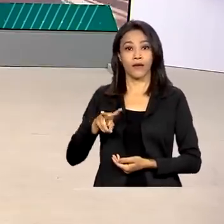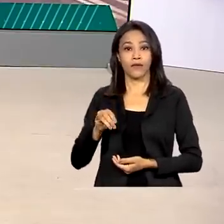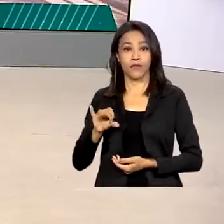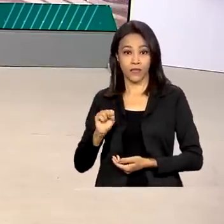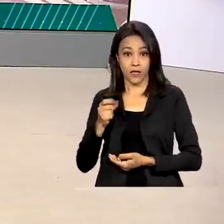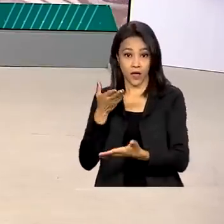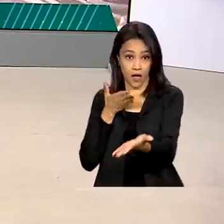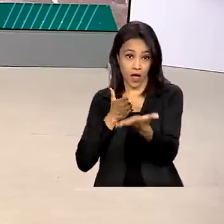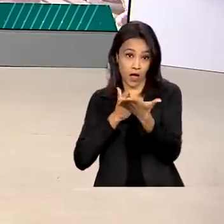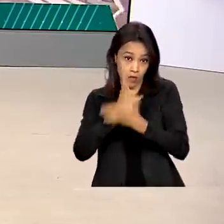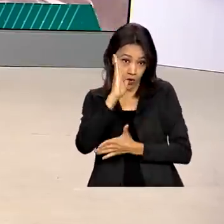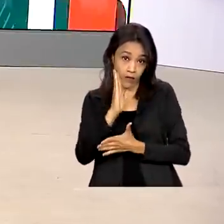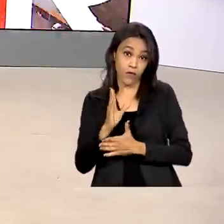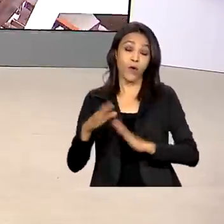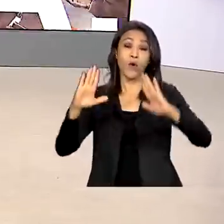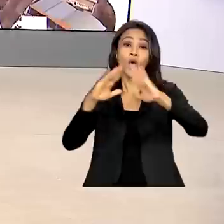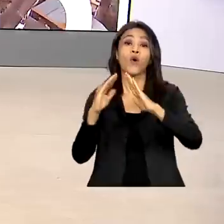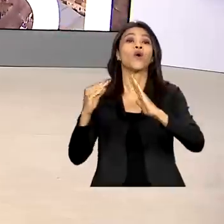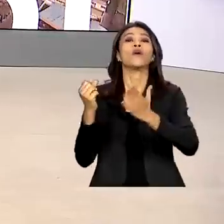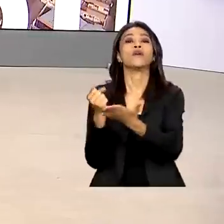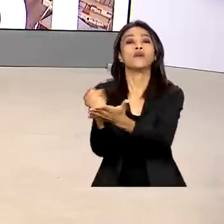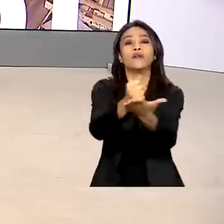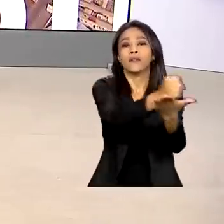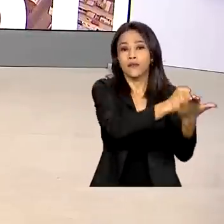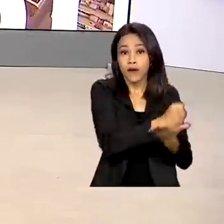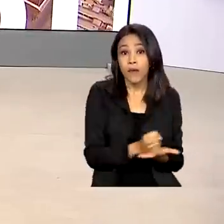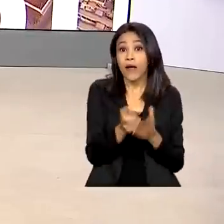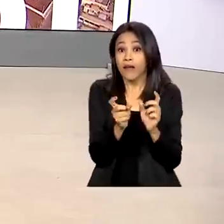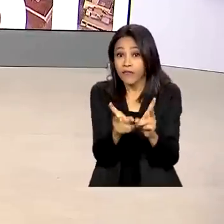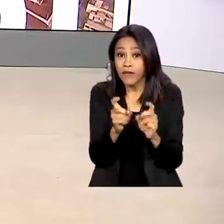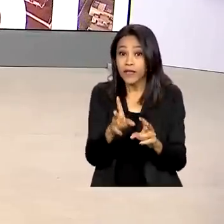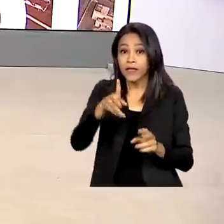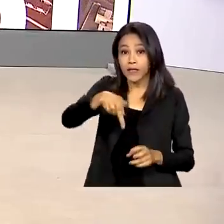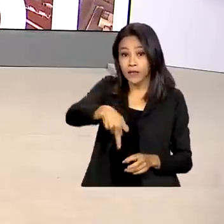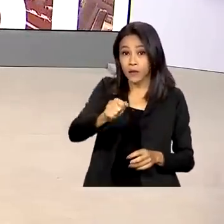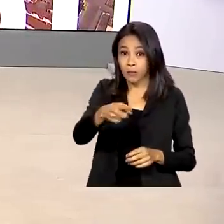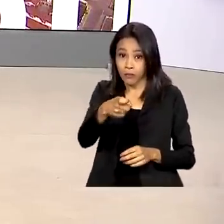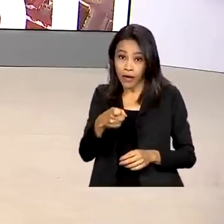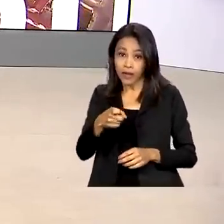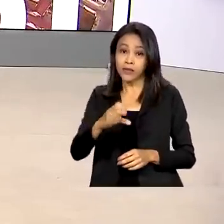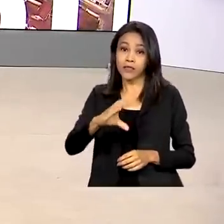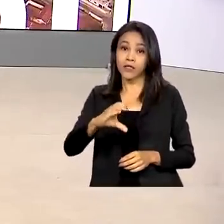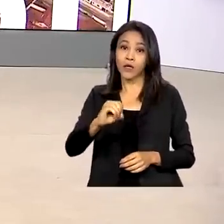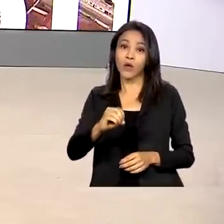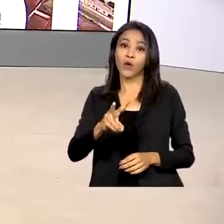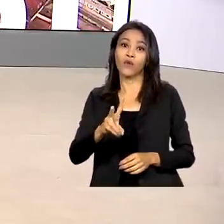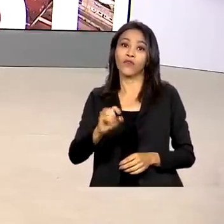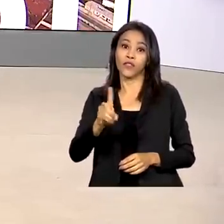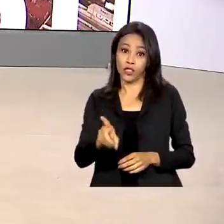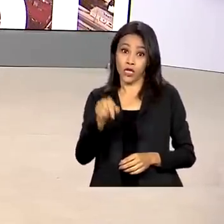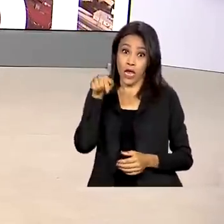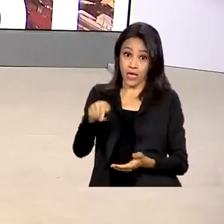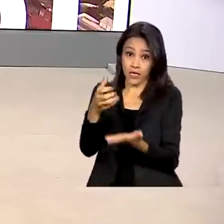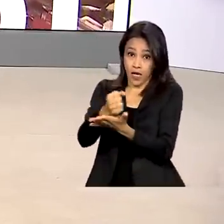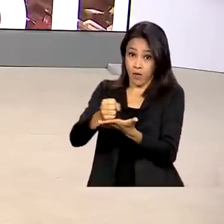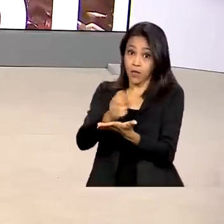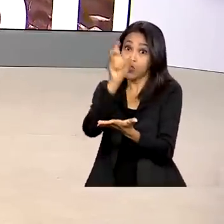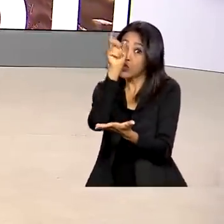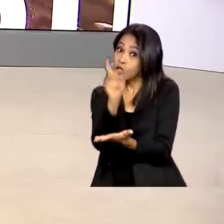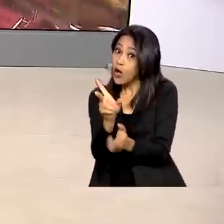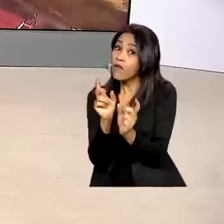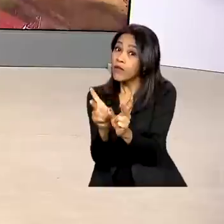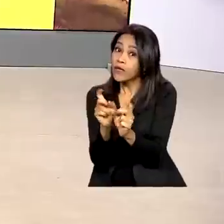farmácias do medicamento Paxlovid, que é usado para tratamento da Covid-19. O remédio só pode ser vendido com